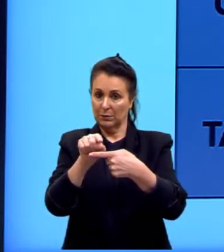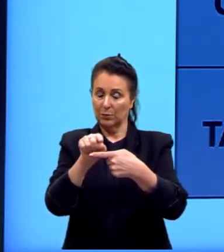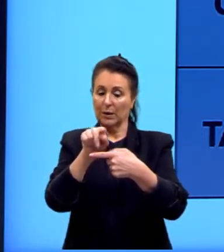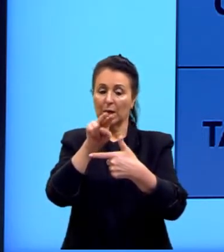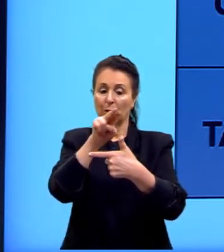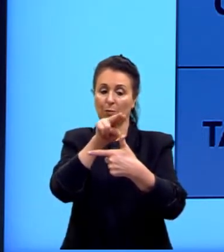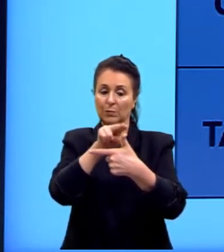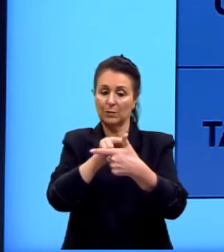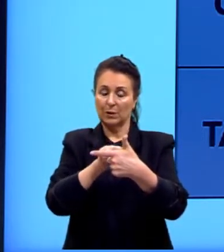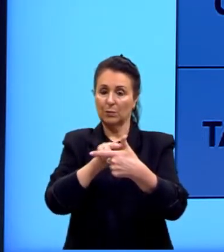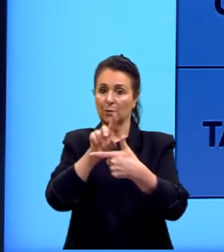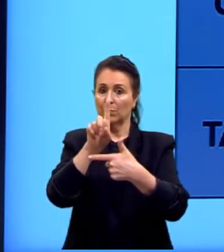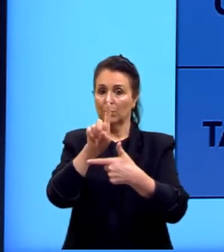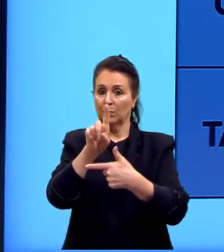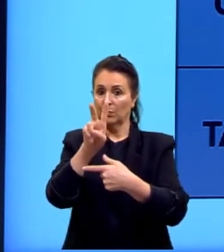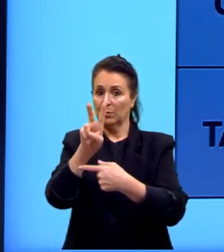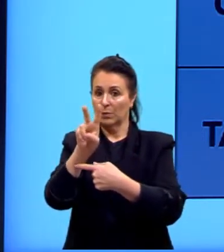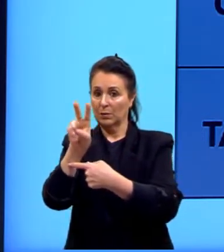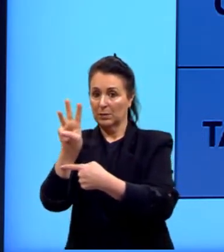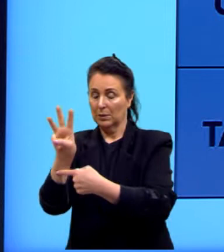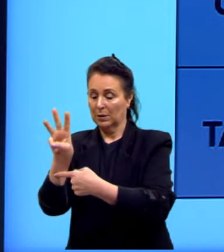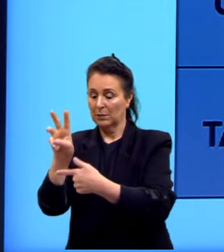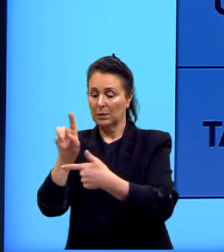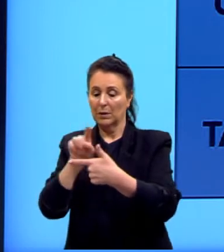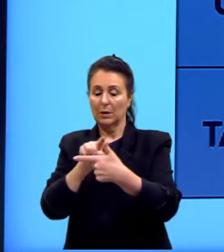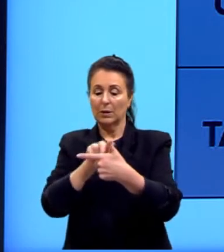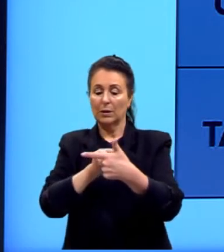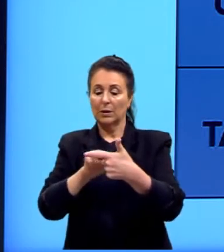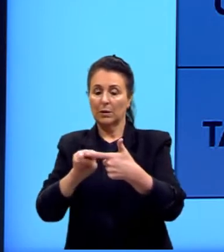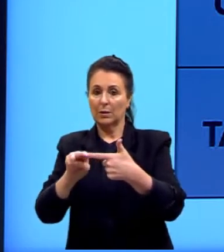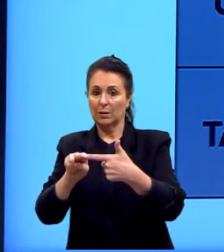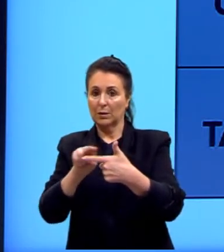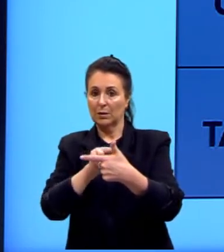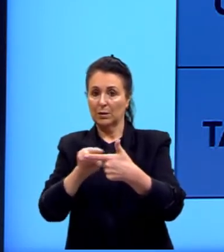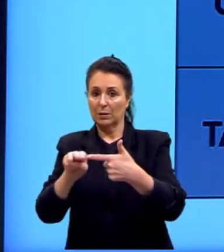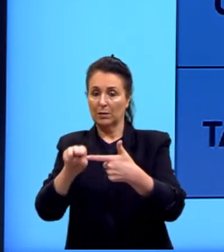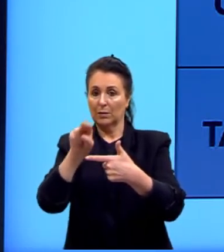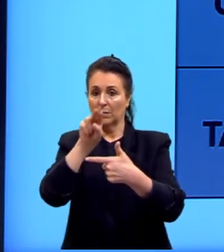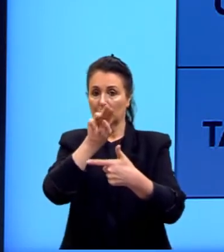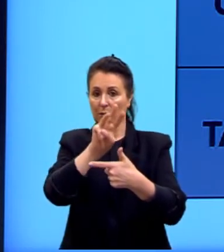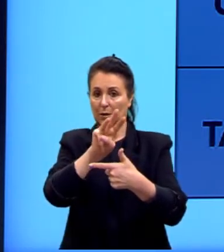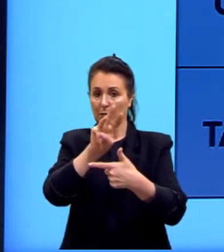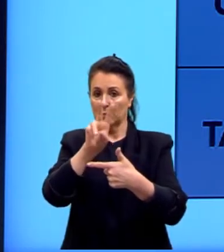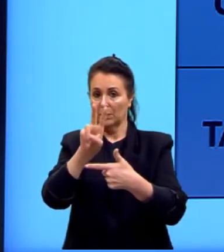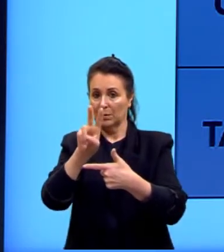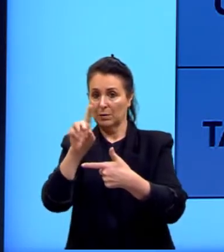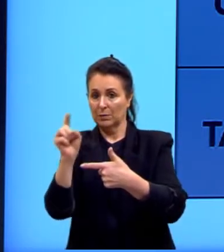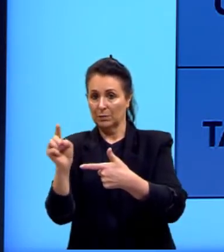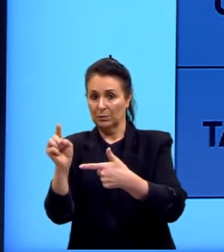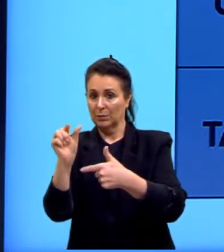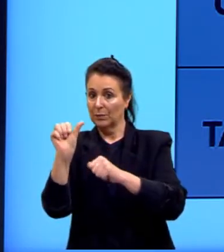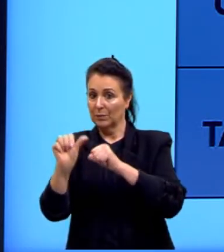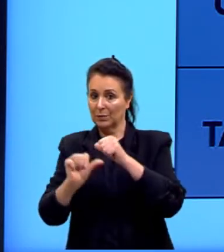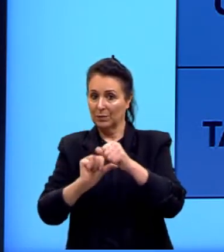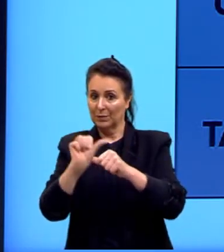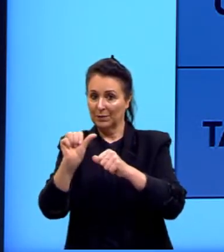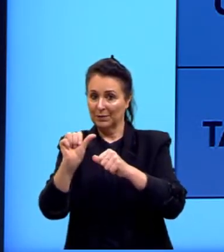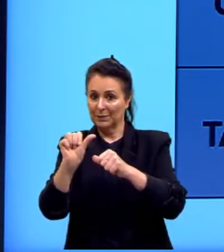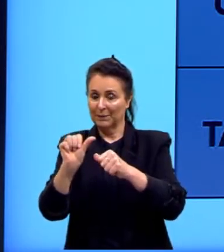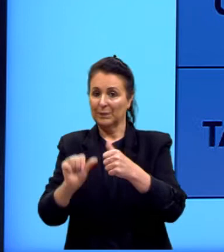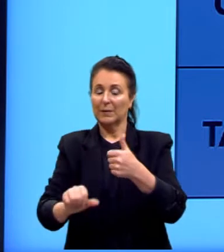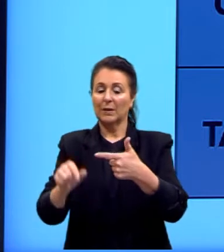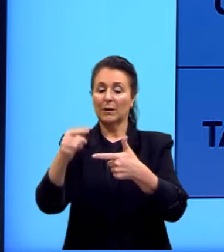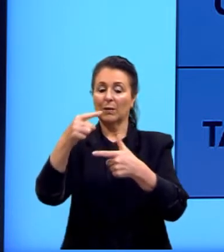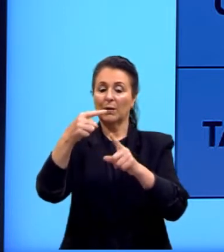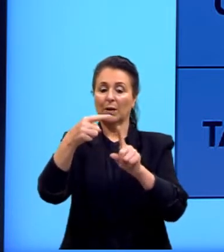1, 2 e 3. E no cosseno, 3, 2 e 1. O inverso, né? E colocamos a raiz